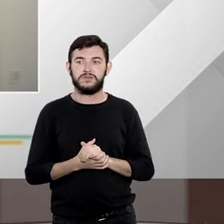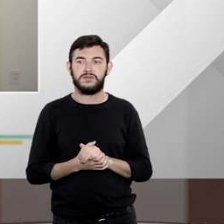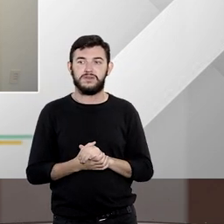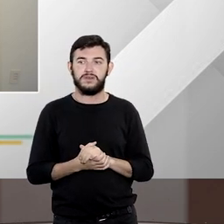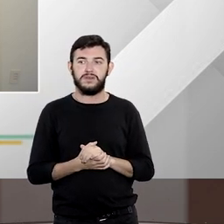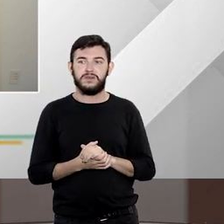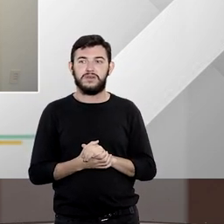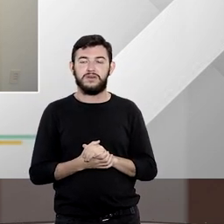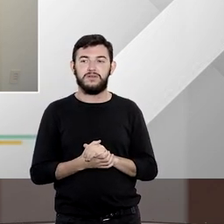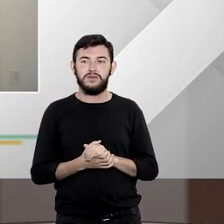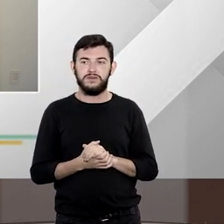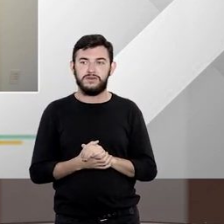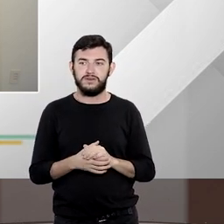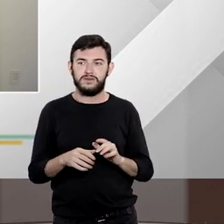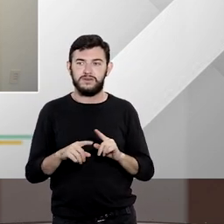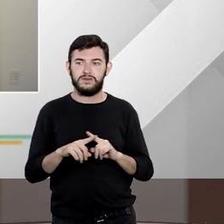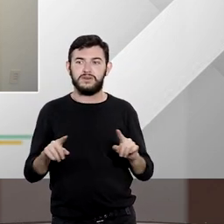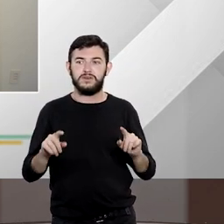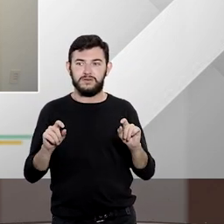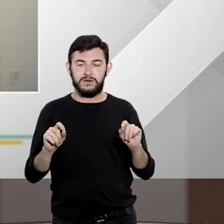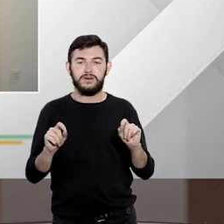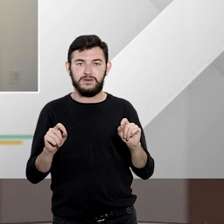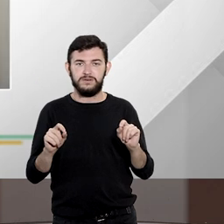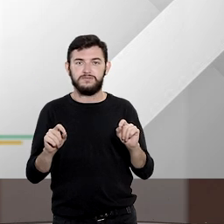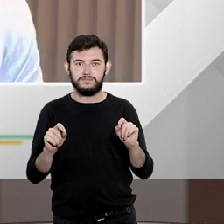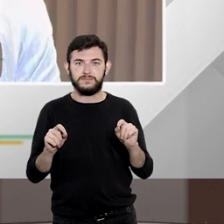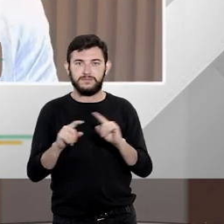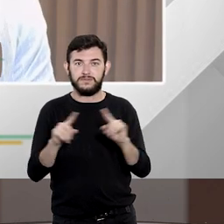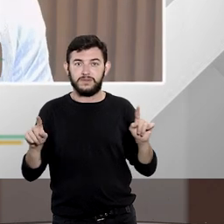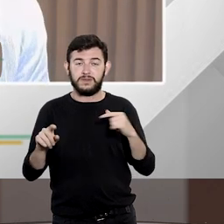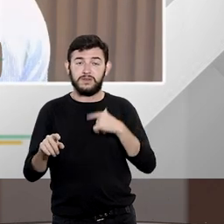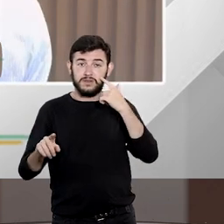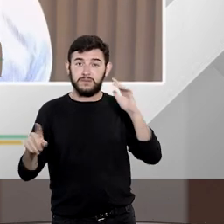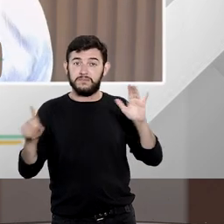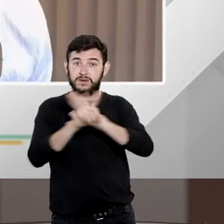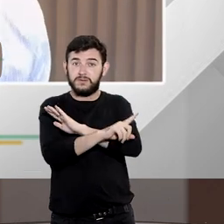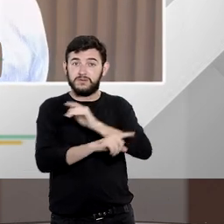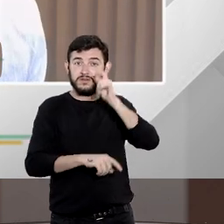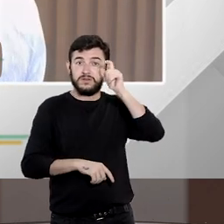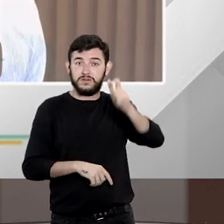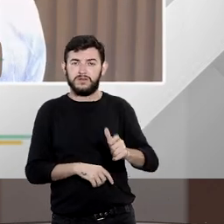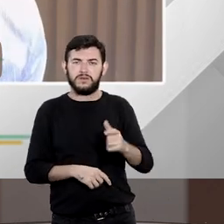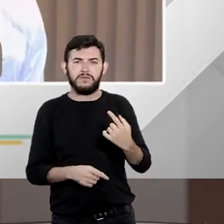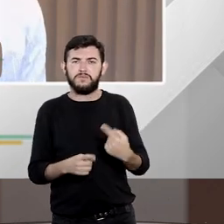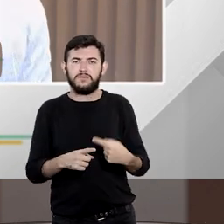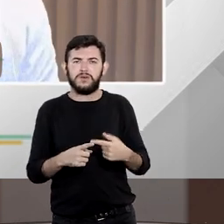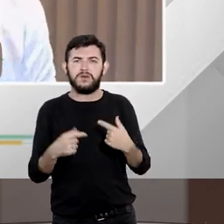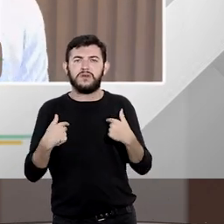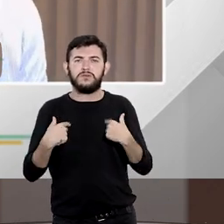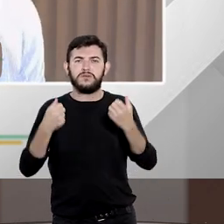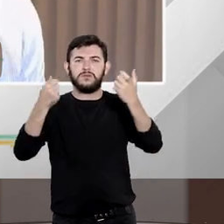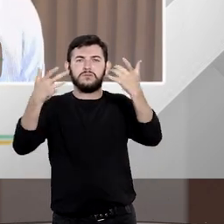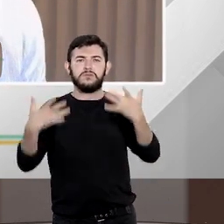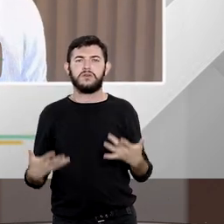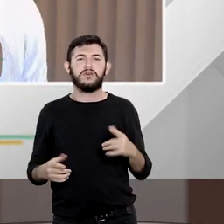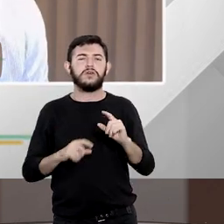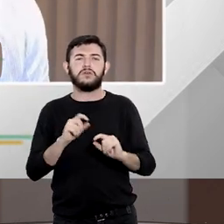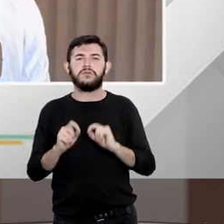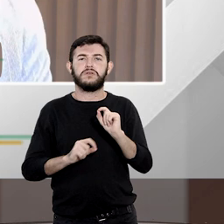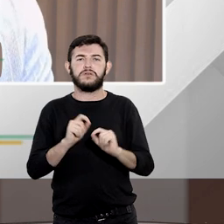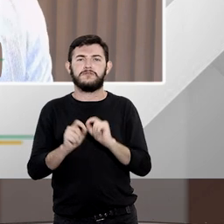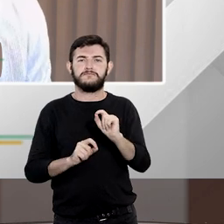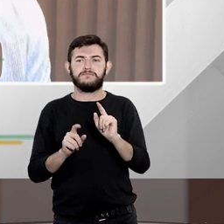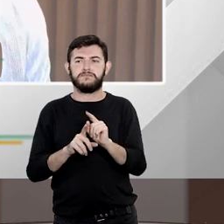essa pergunta ela é interessante porque diz respeito ao que eu acabei de dizer o que é conteúdo que